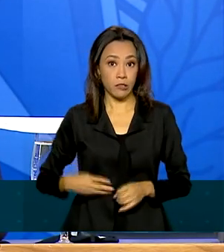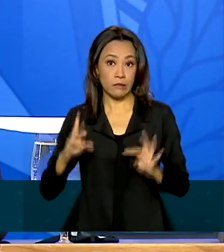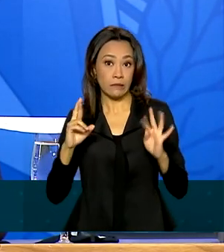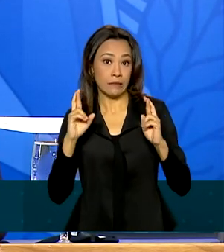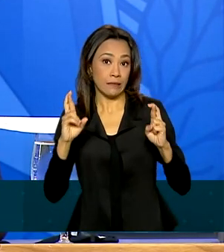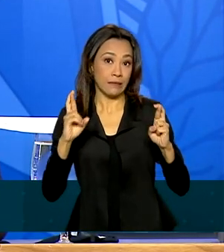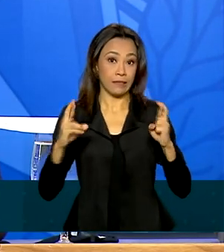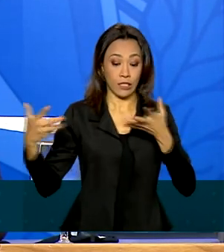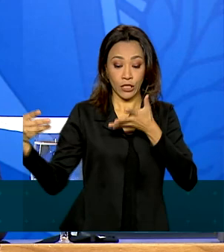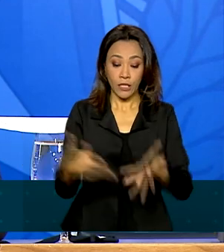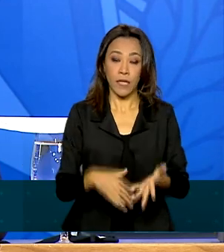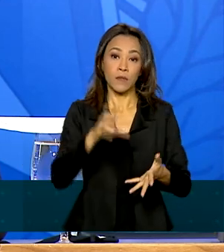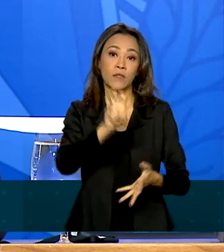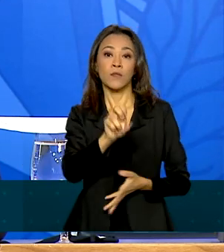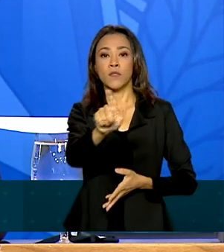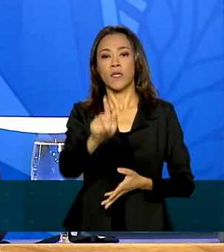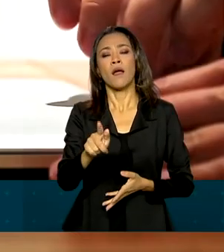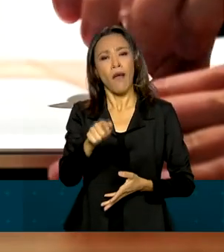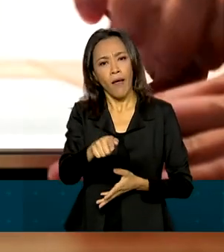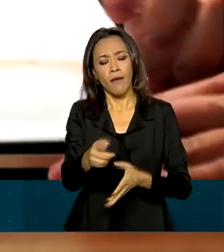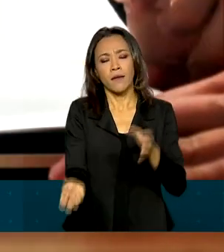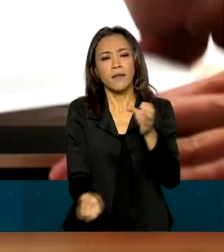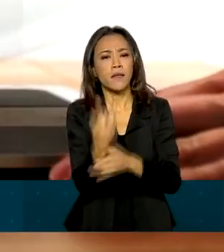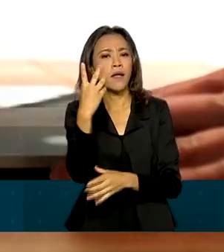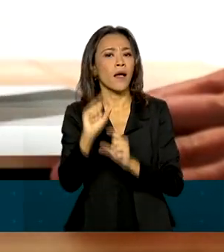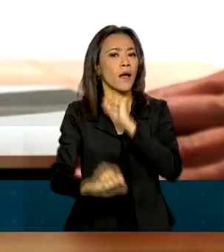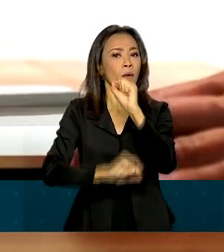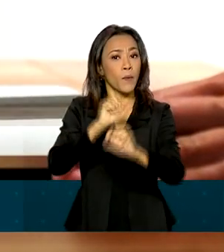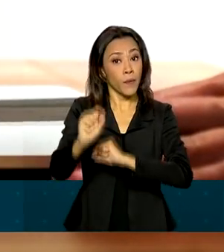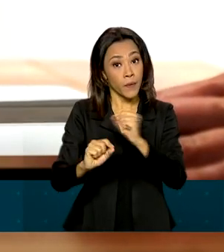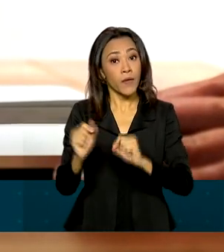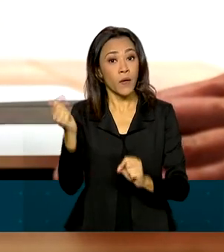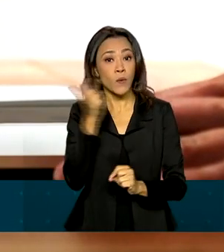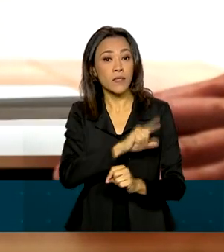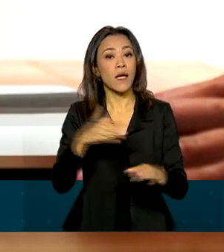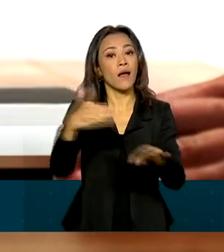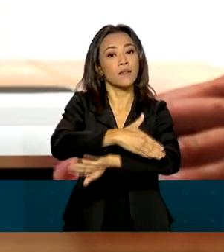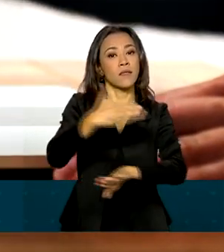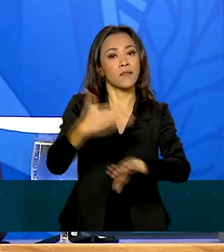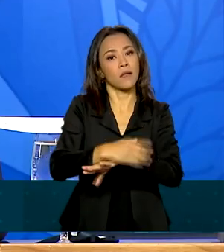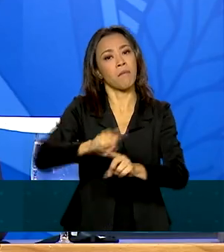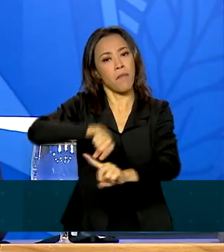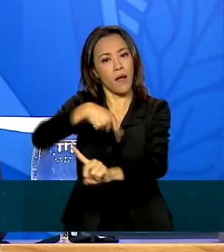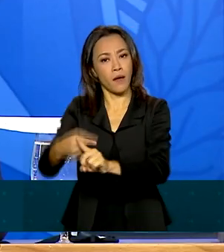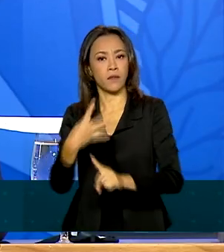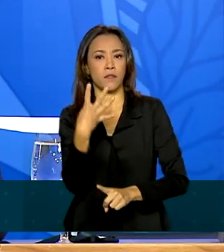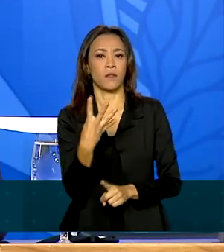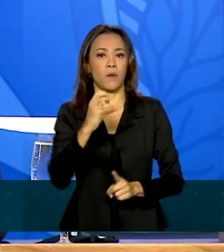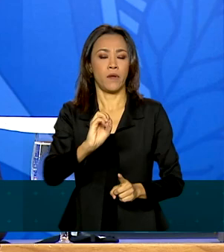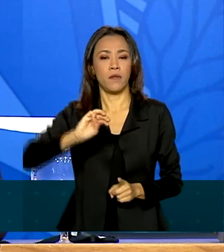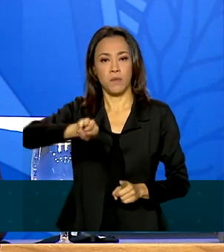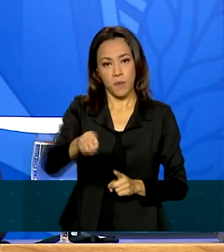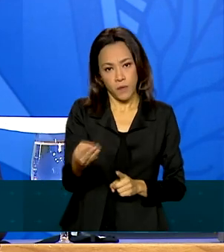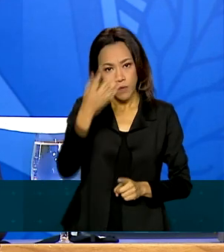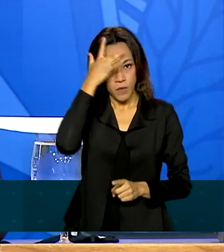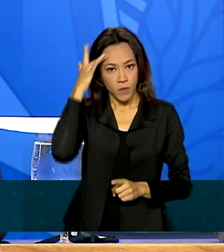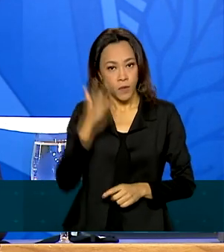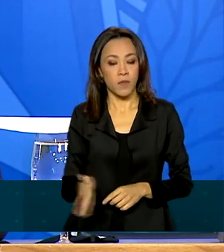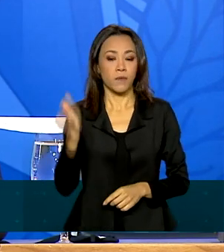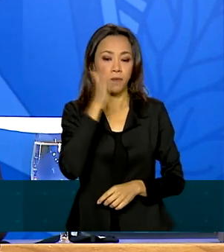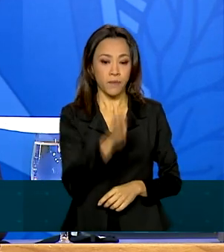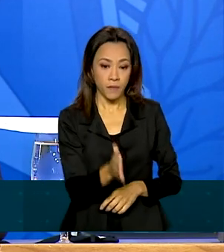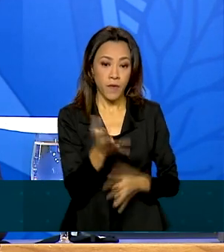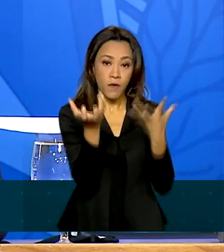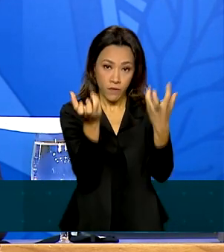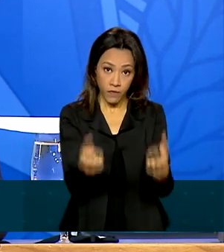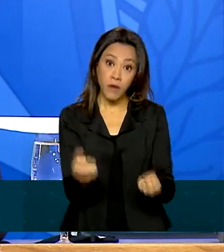5G, é gerar recursos que possibilitem esse acesso a outras 40 milhões de pessoas. A gente vai ter um aumento muito grande